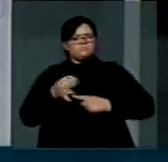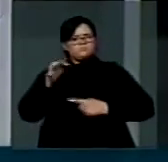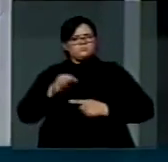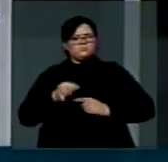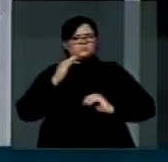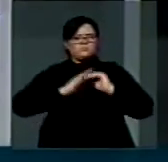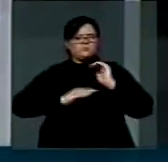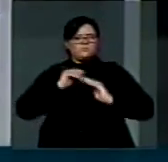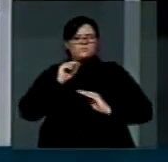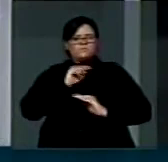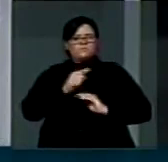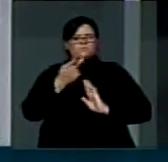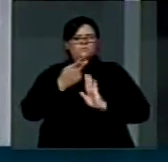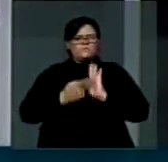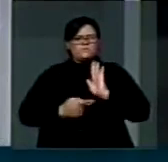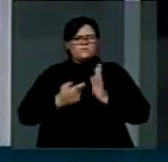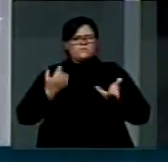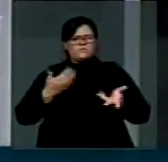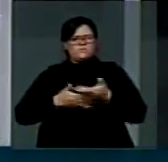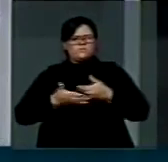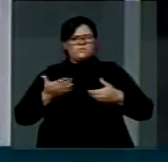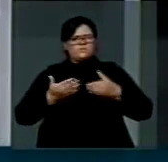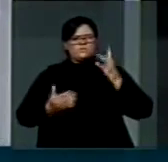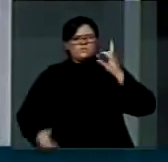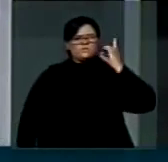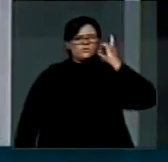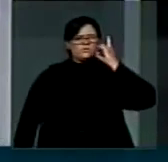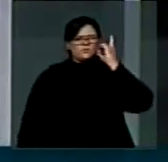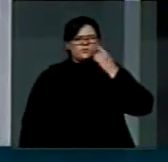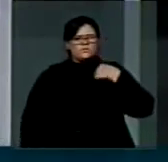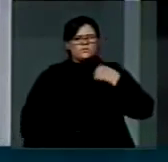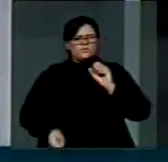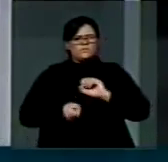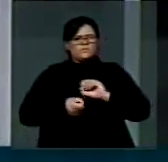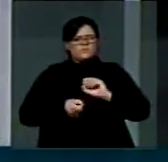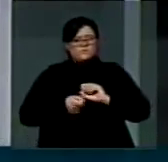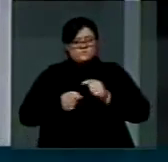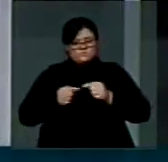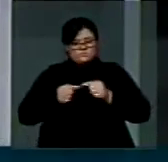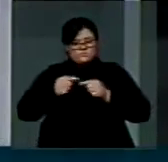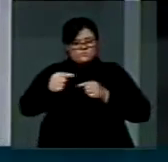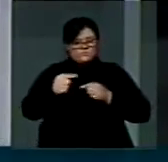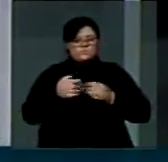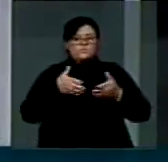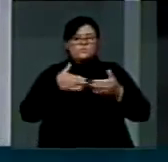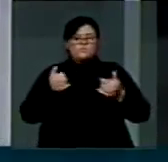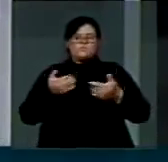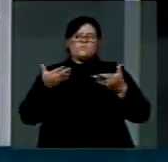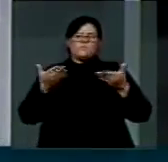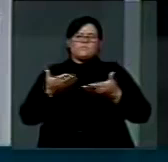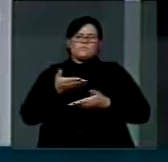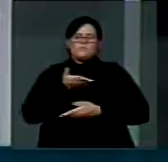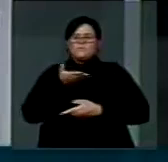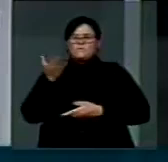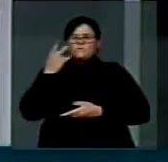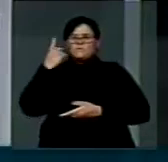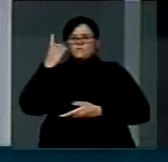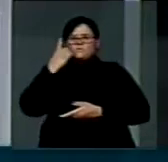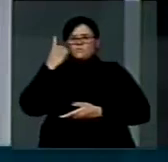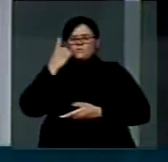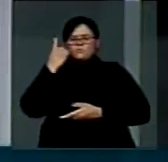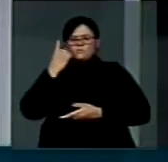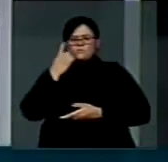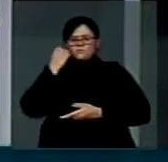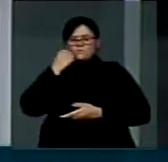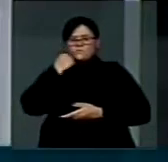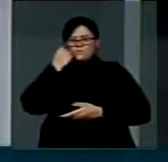projeto entre os nobres parlamentares, faço desde já um apelo às senhoras e senhores